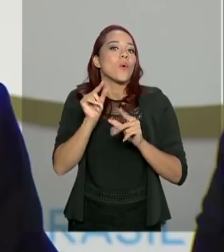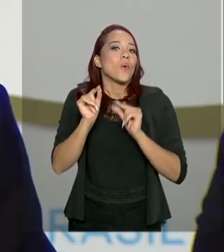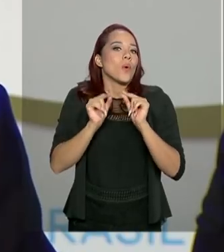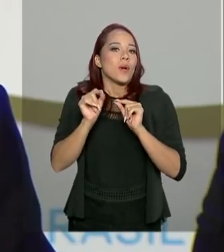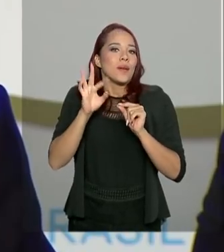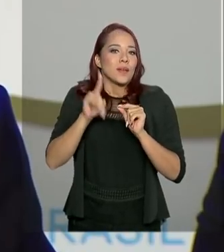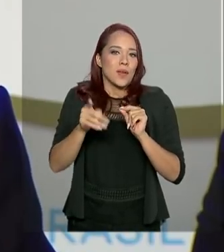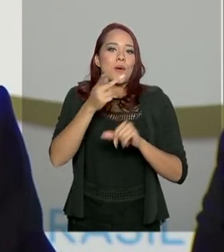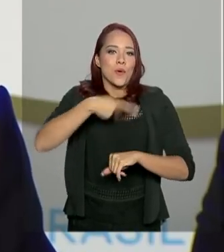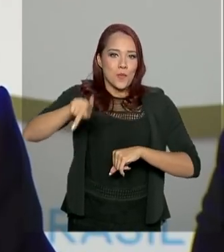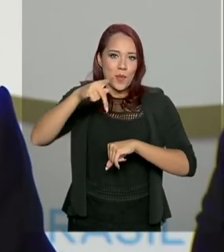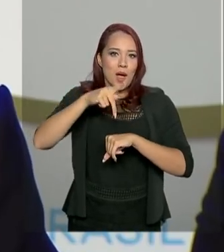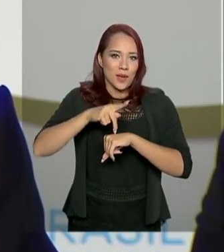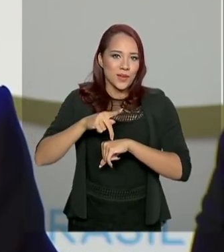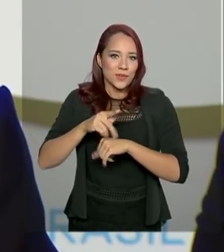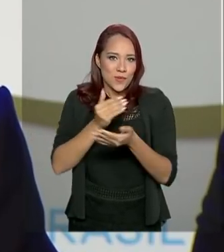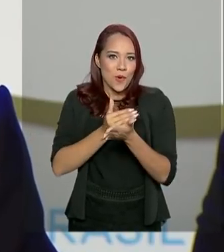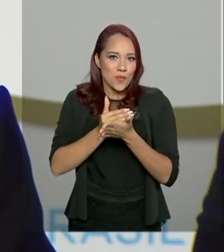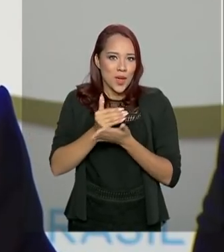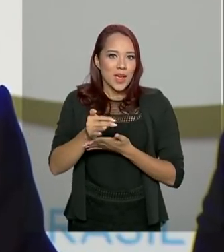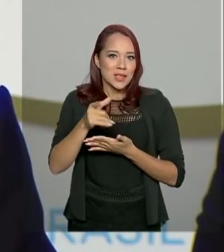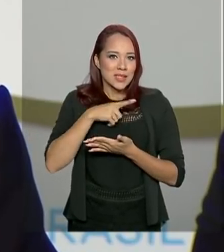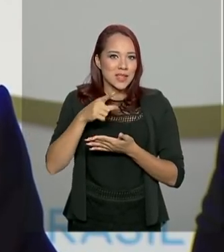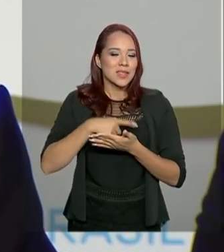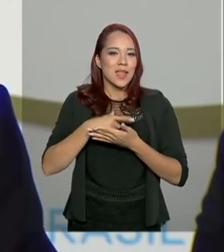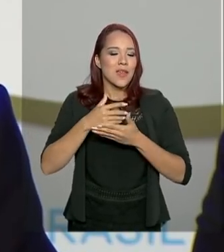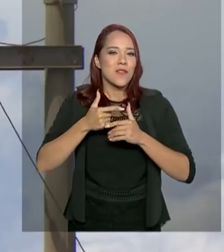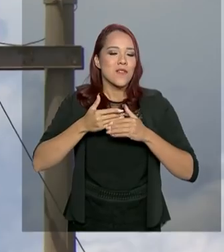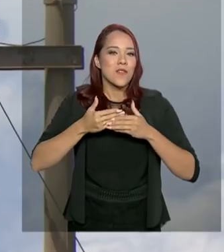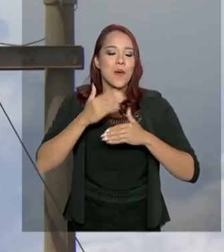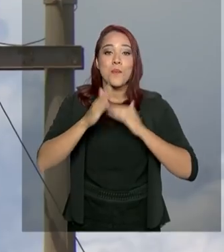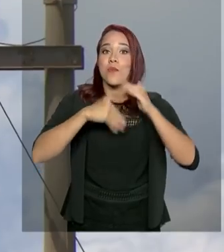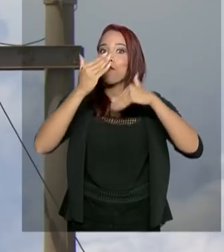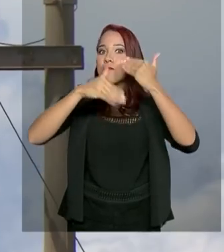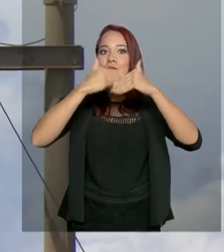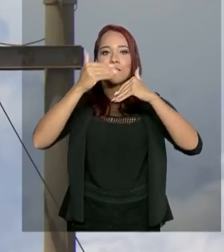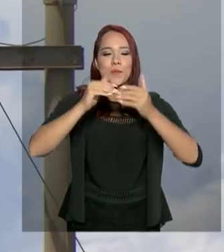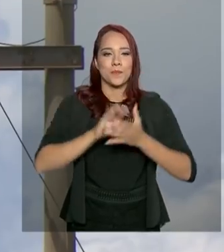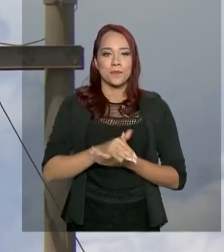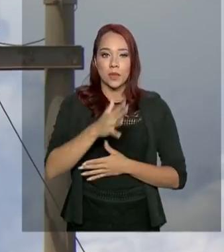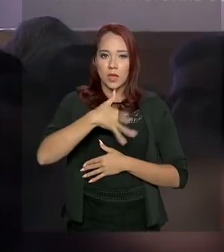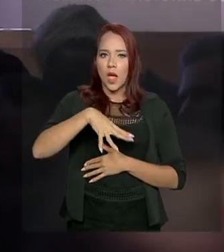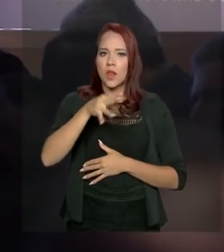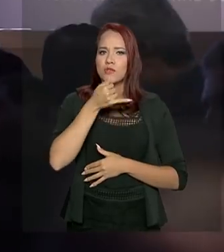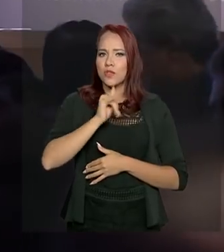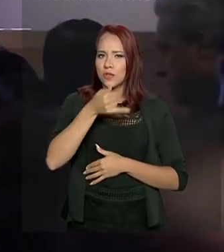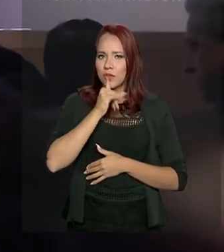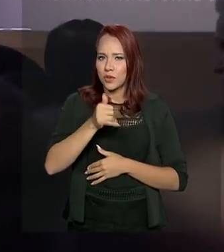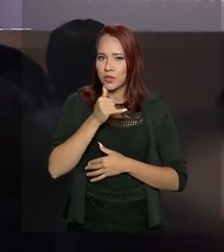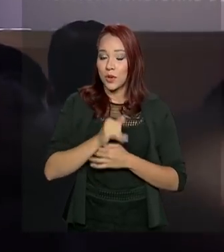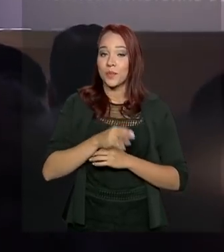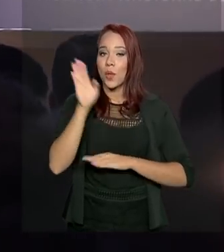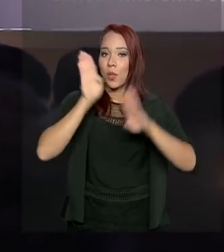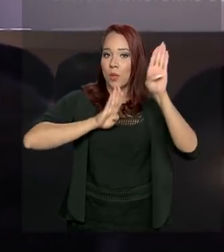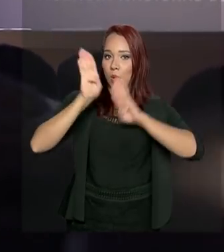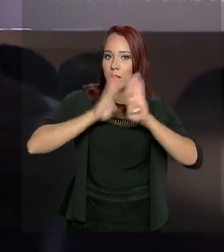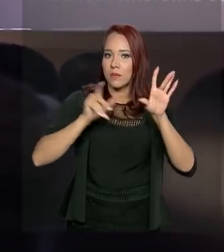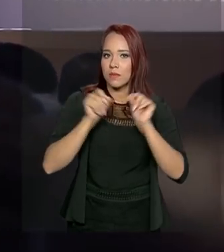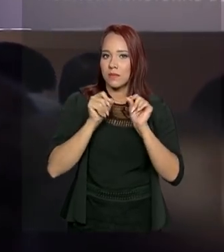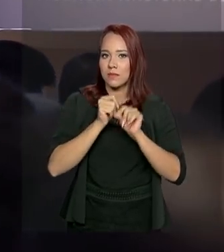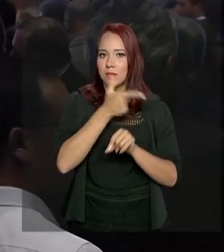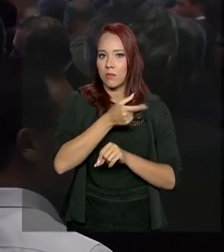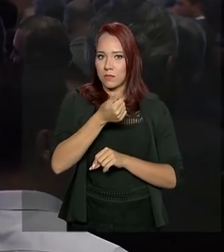o país entre num ciclo de prosperidade. Na área de energia e transmissão, os leilões realizados em